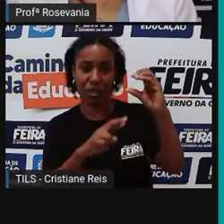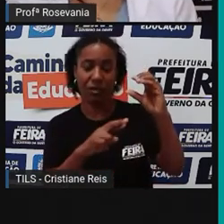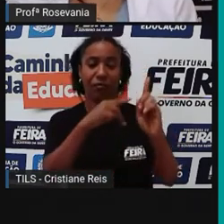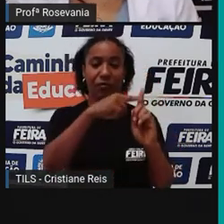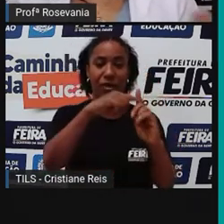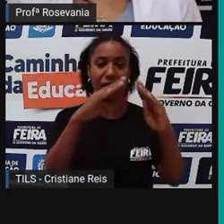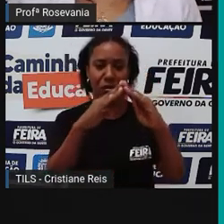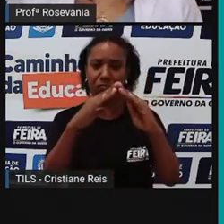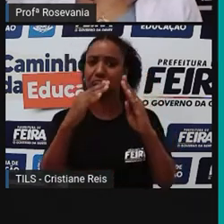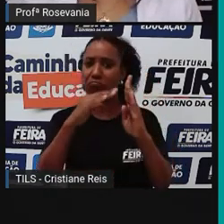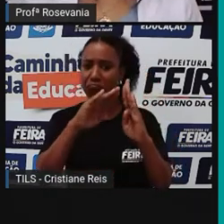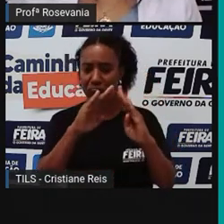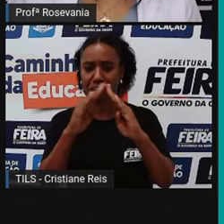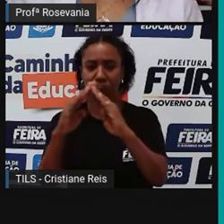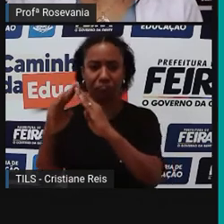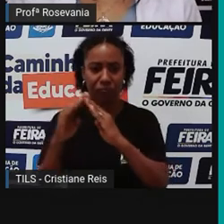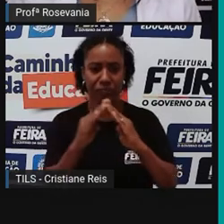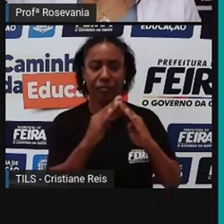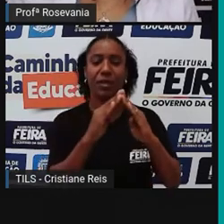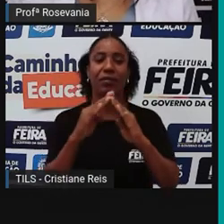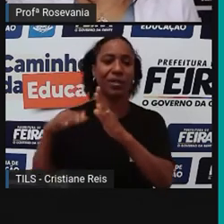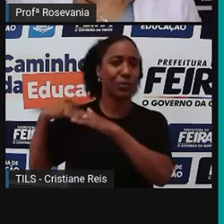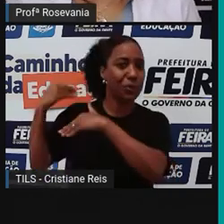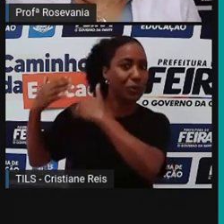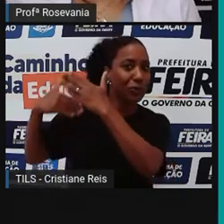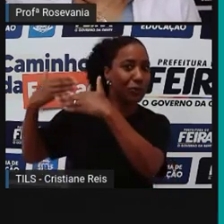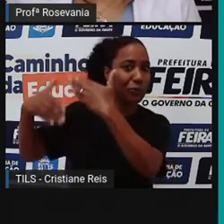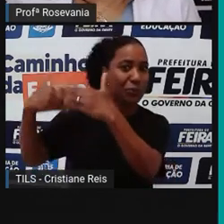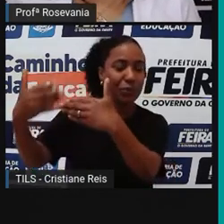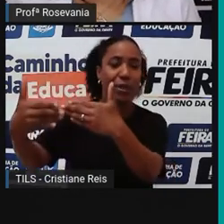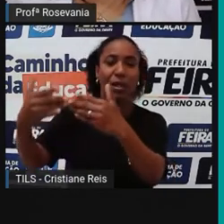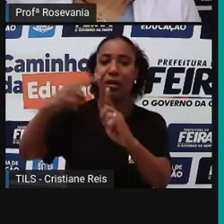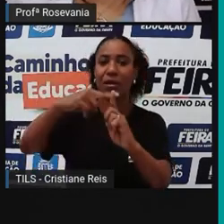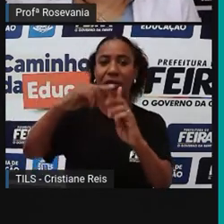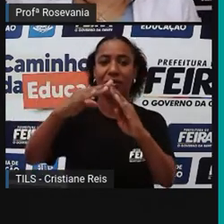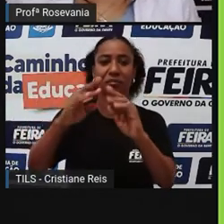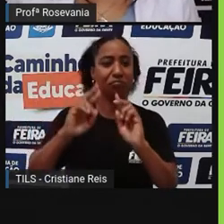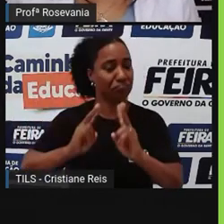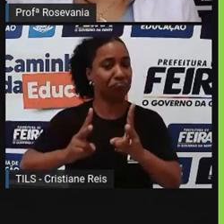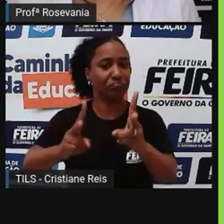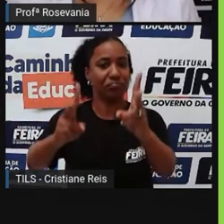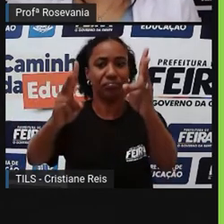misturado com o avanço, com o progresso da cidade.